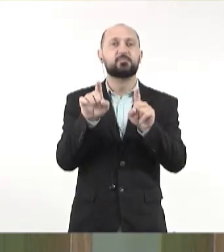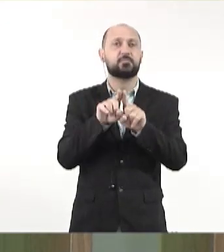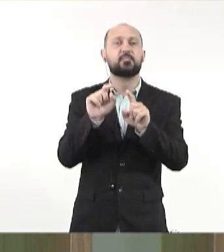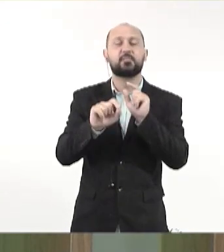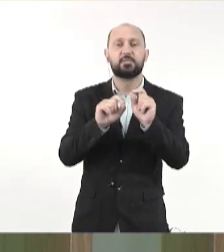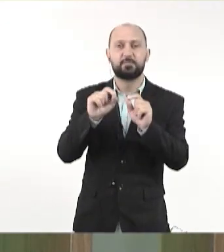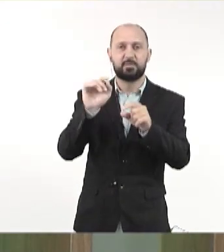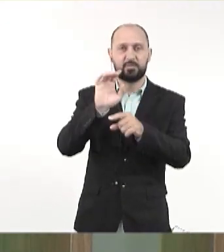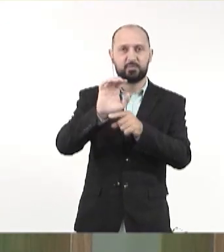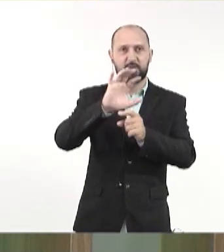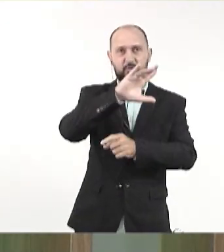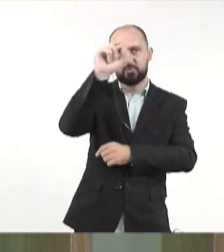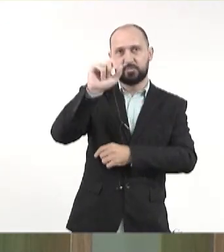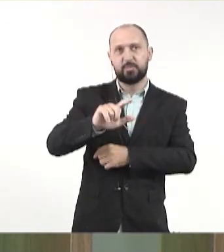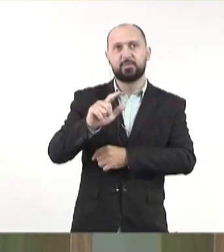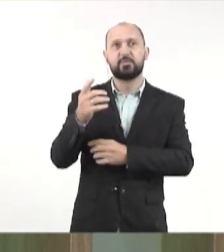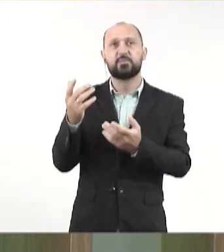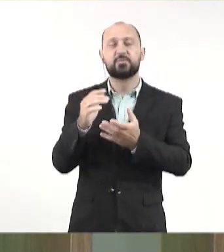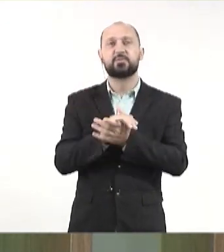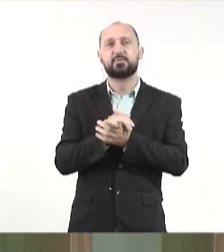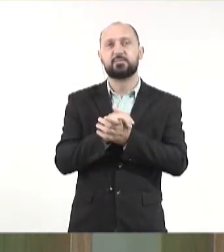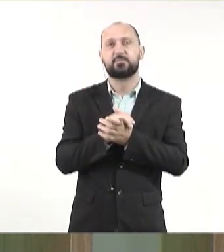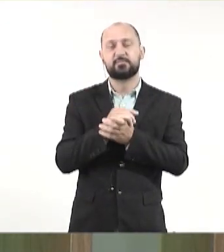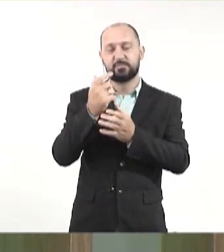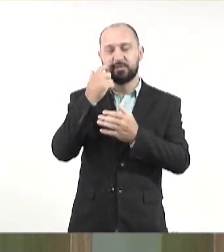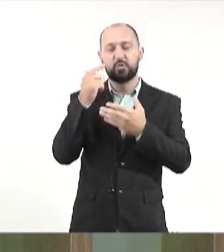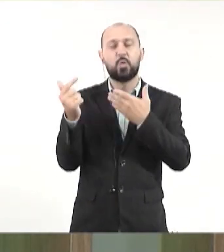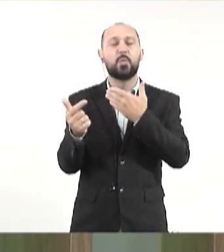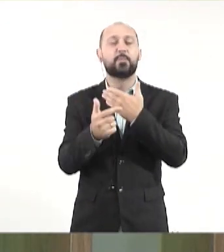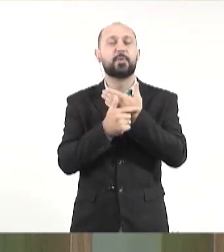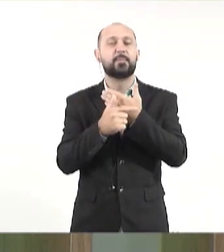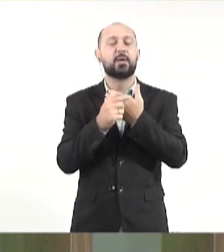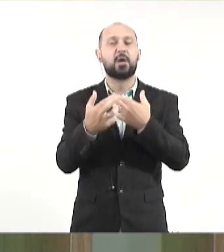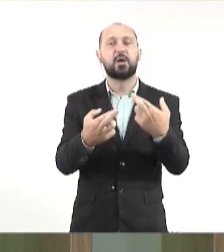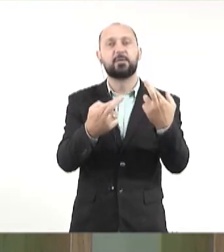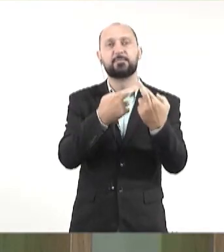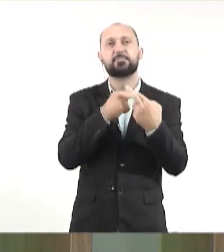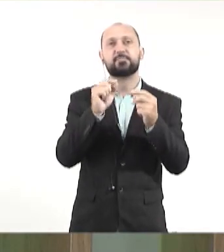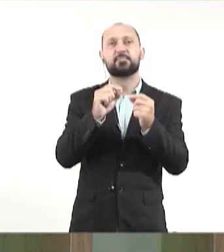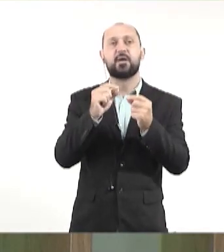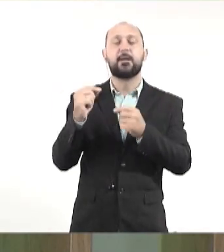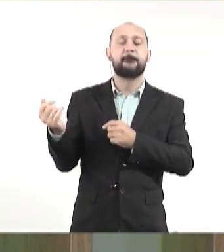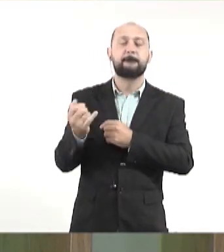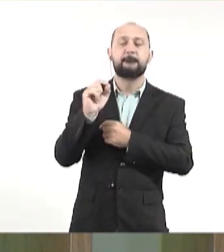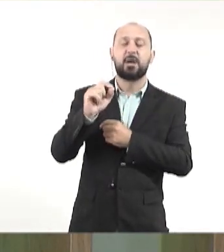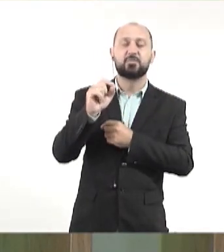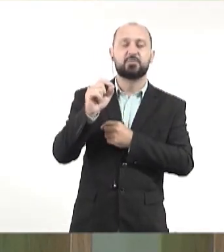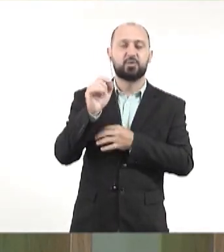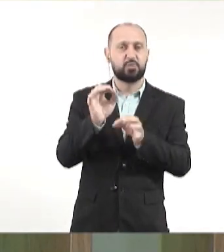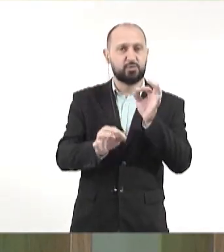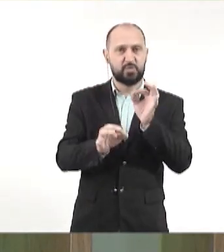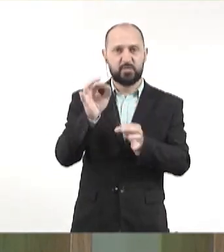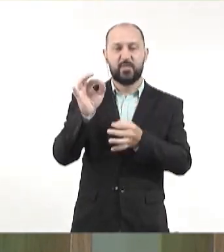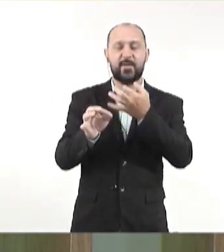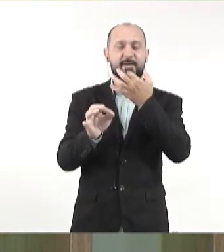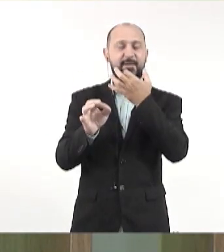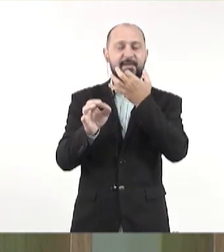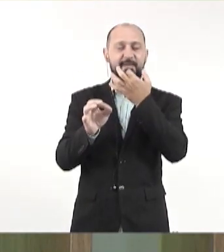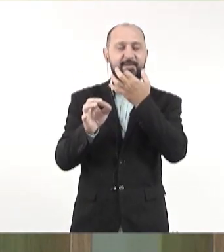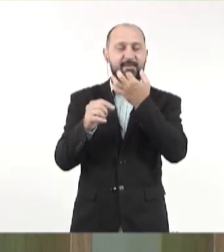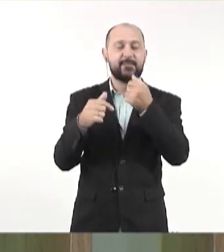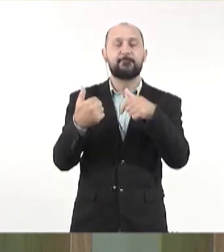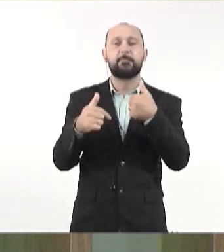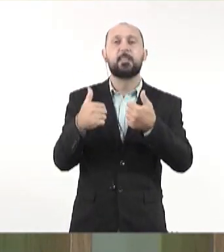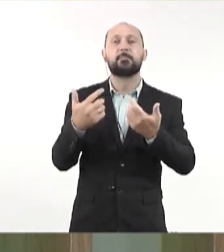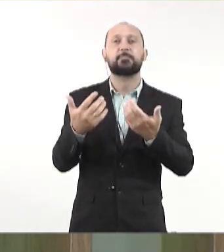também do Estado de Mato Grosso do Sul e no papel que as funções essenciais da justiça, no papel dessas